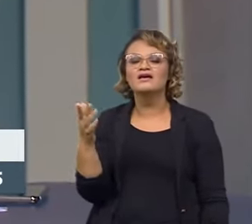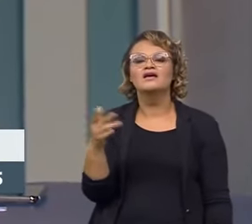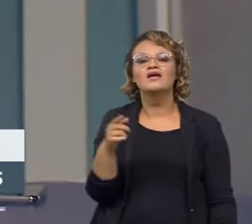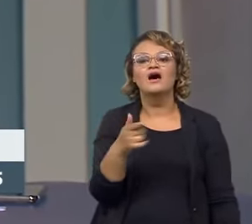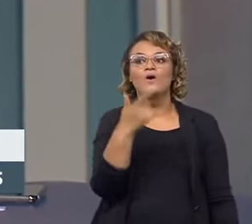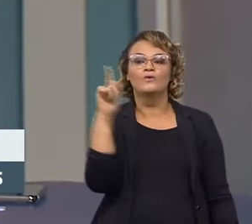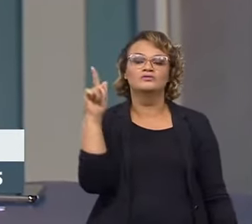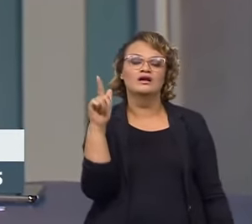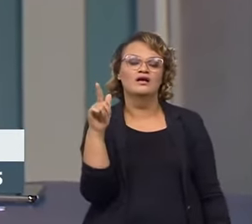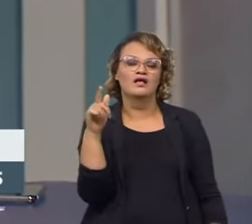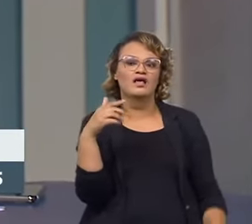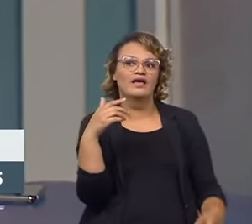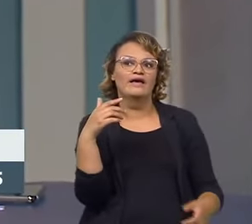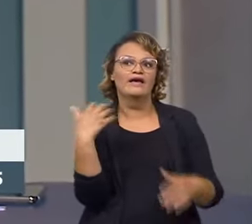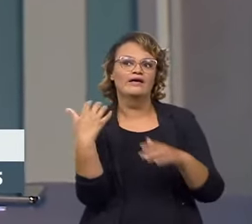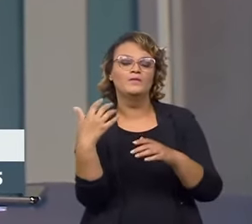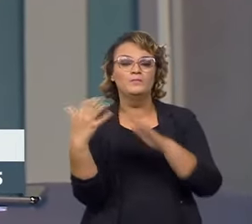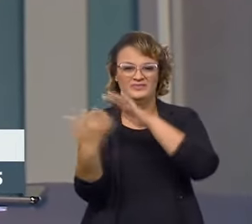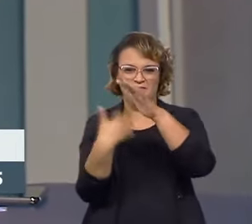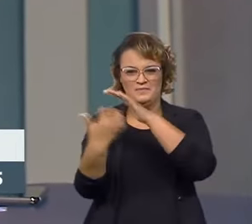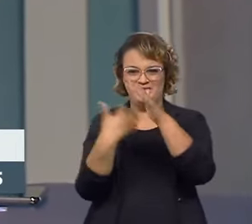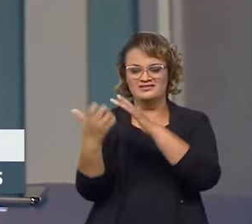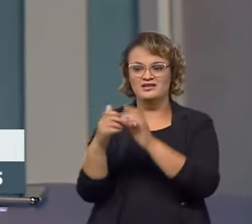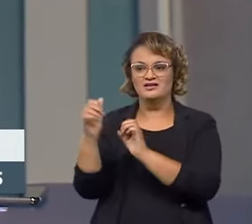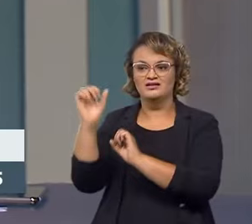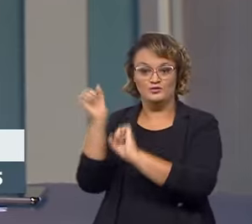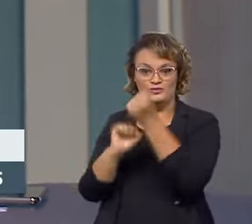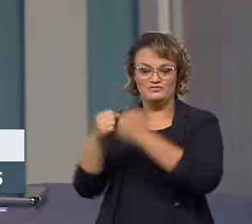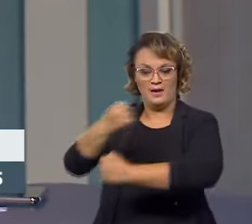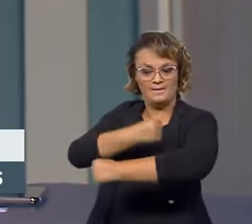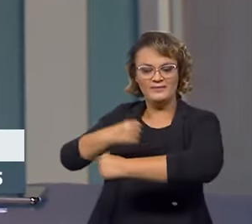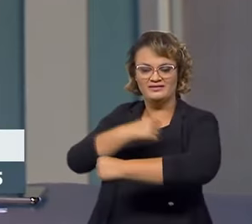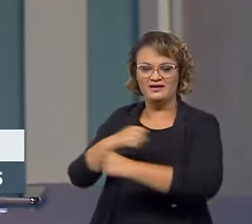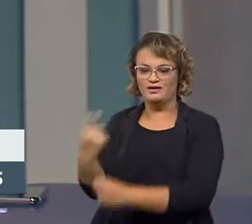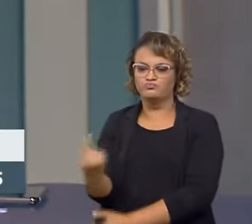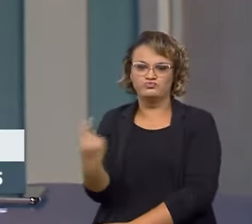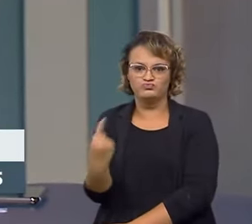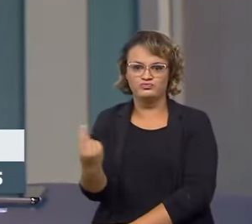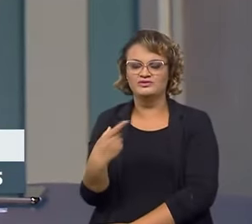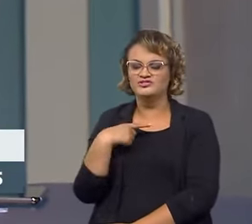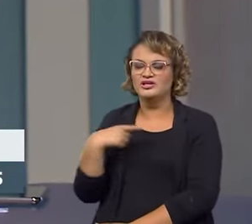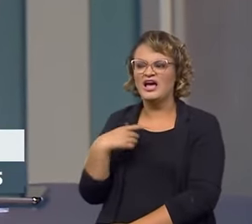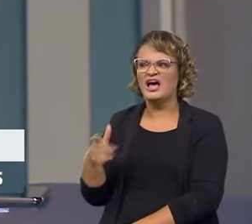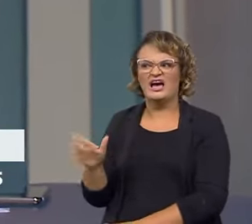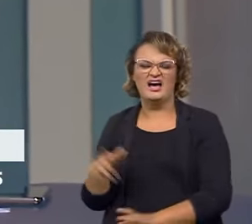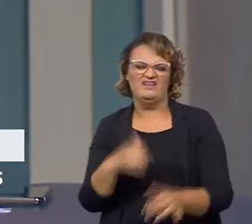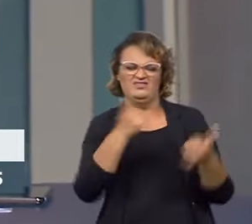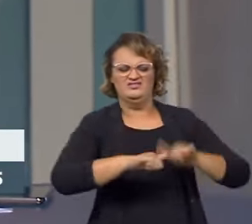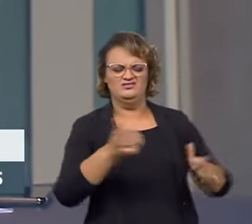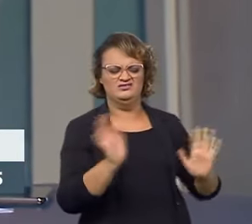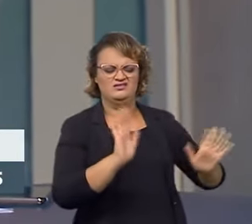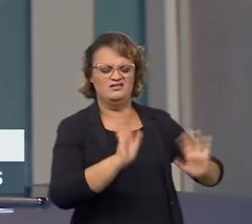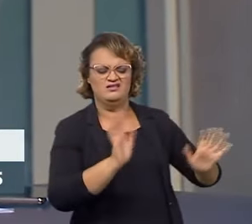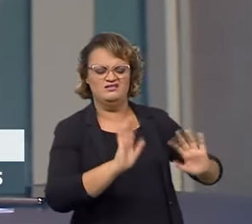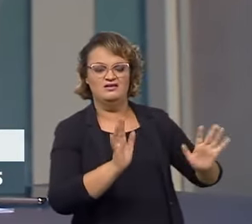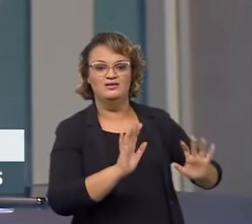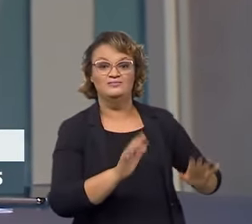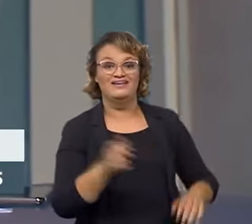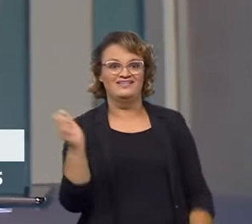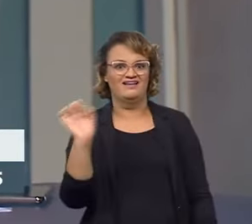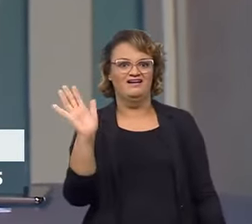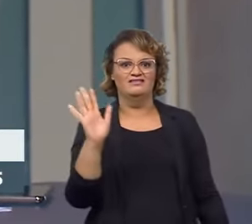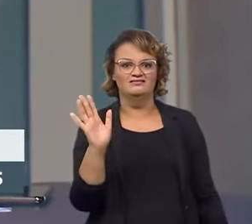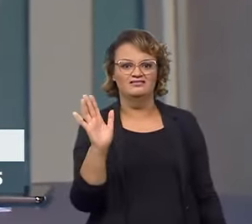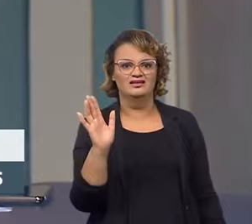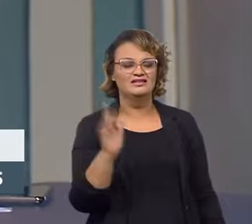que fabricava panelas no interior de Minas, reagia muito a fazer a certificação dela, porque isso é um custo para a empresa também.